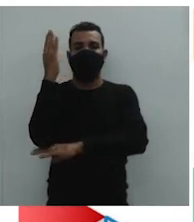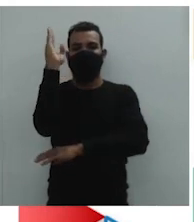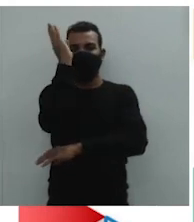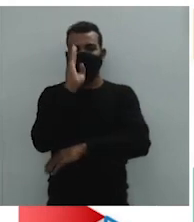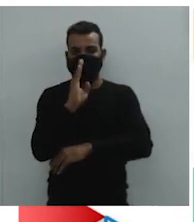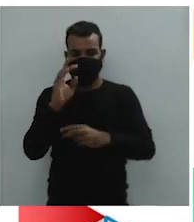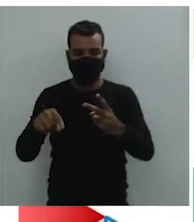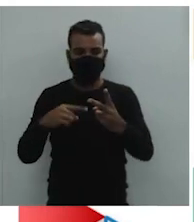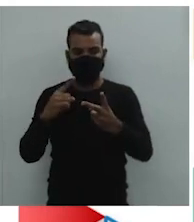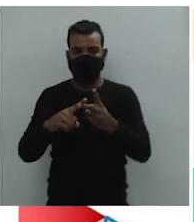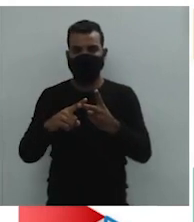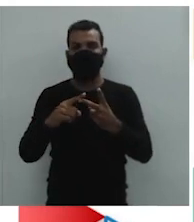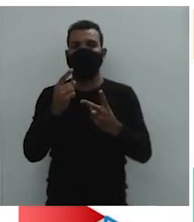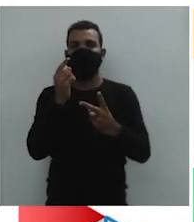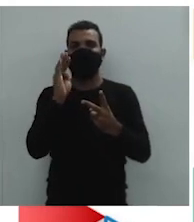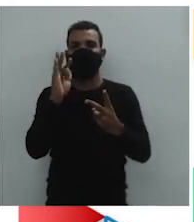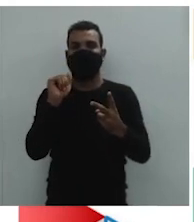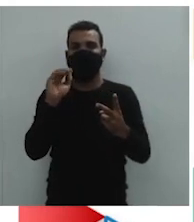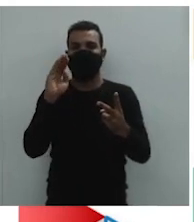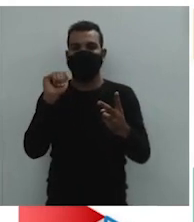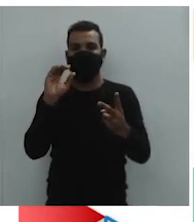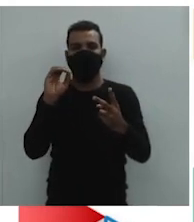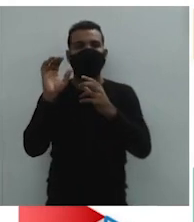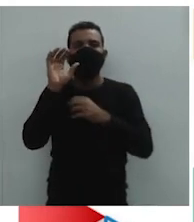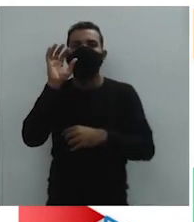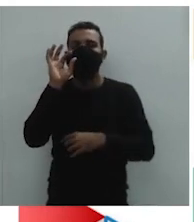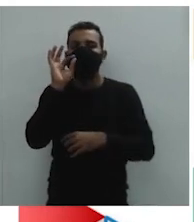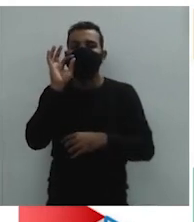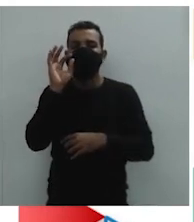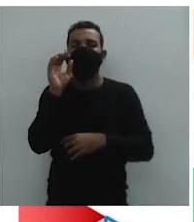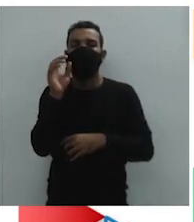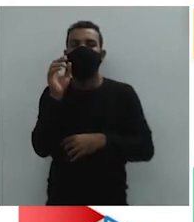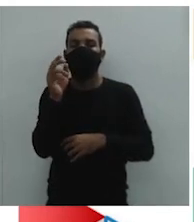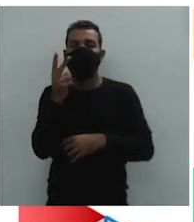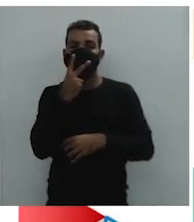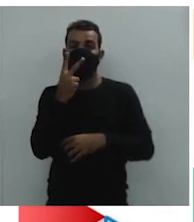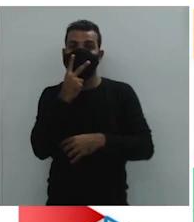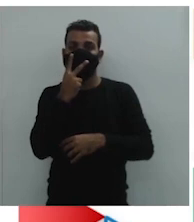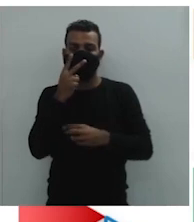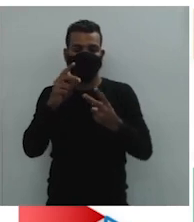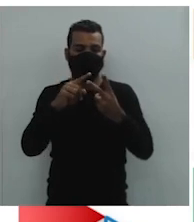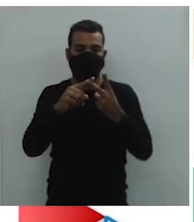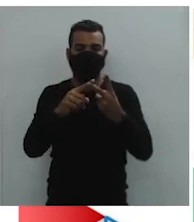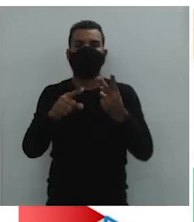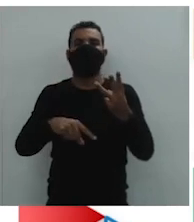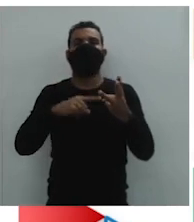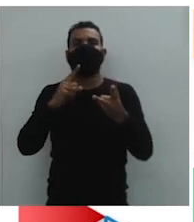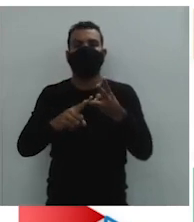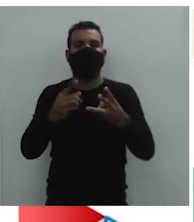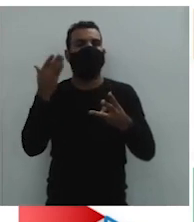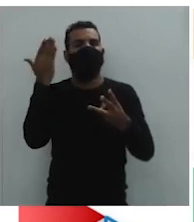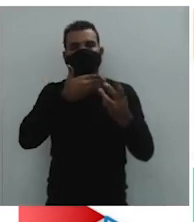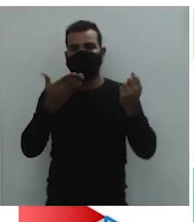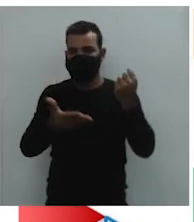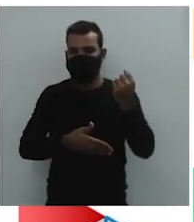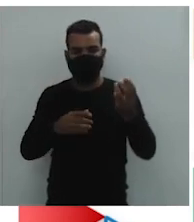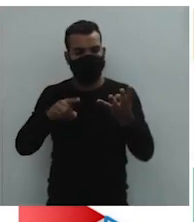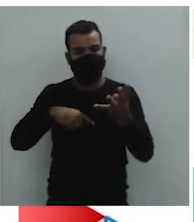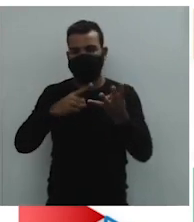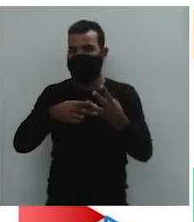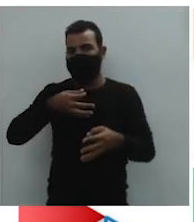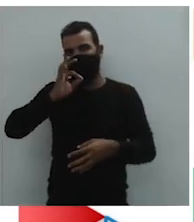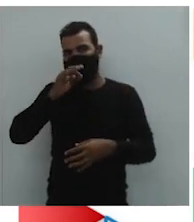tabaco, pecuária, mineração e os bandeirantes. Isso tem tudo dentro do período colonial, certo?